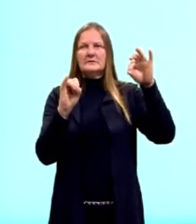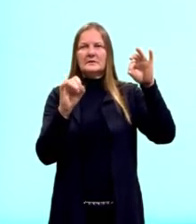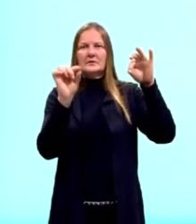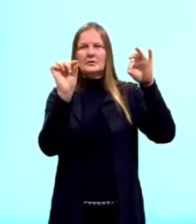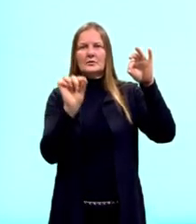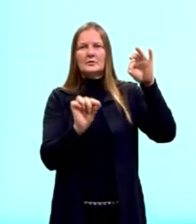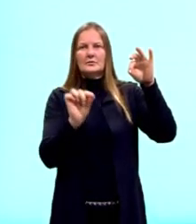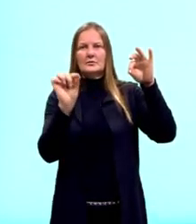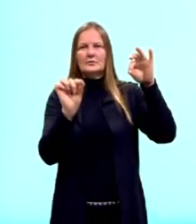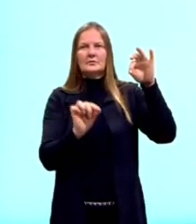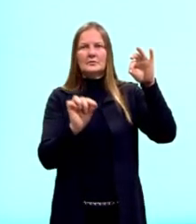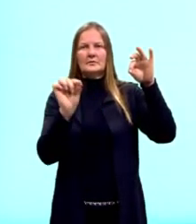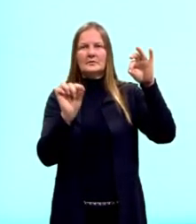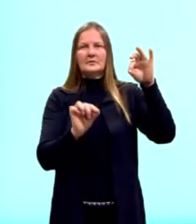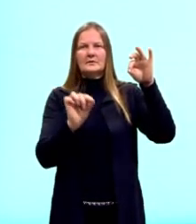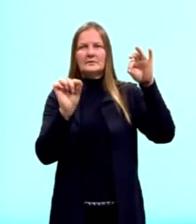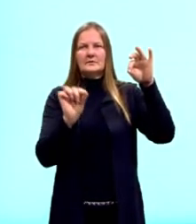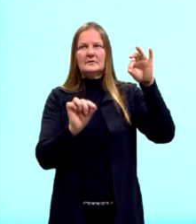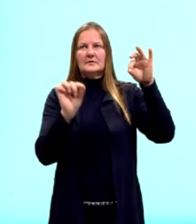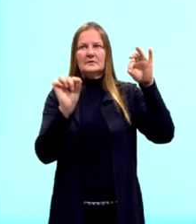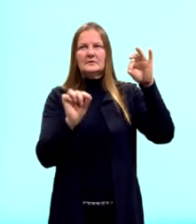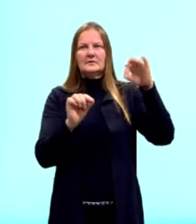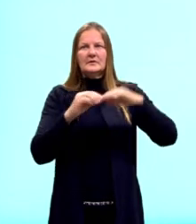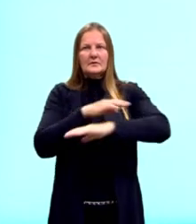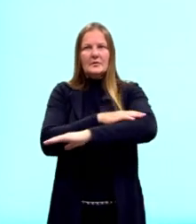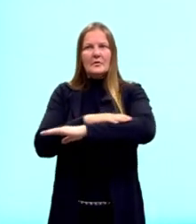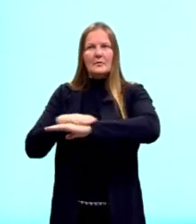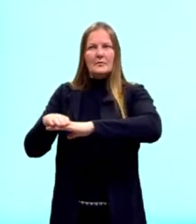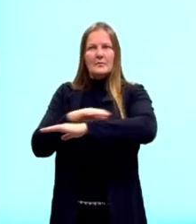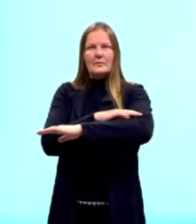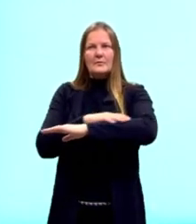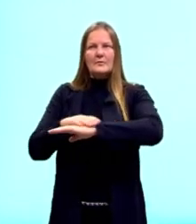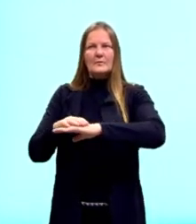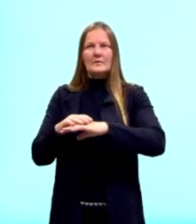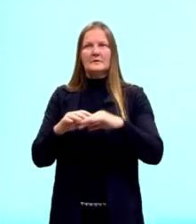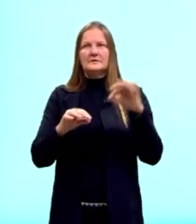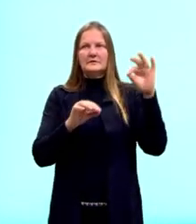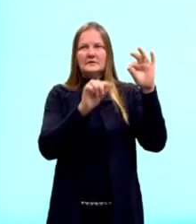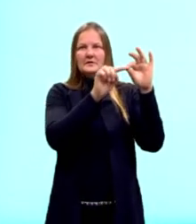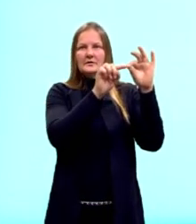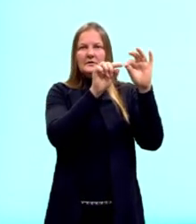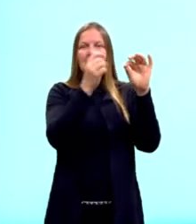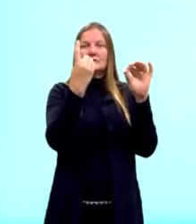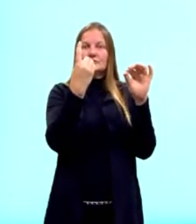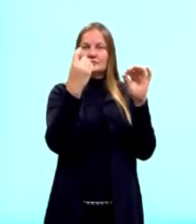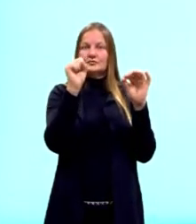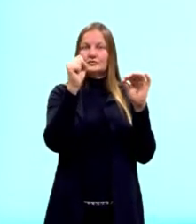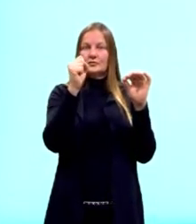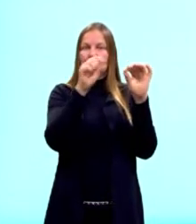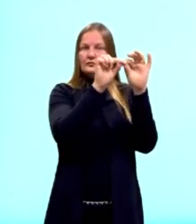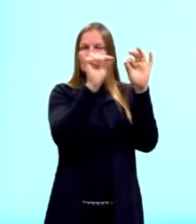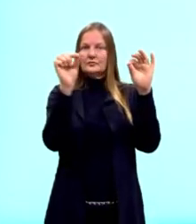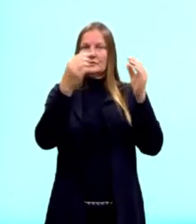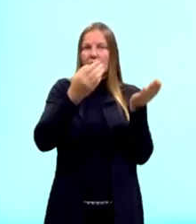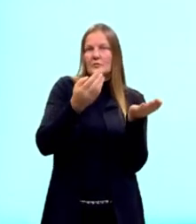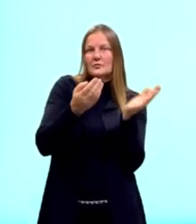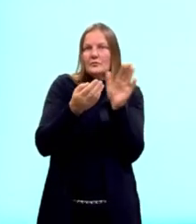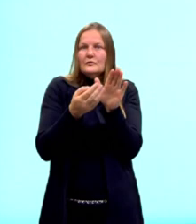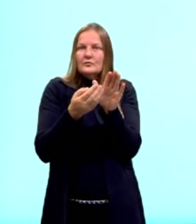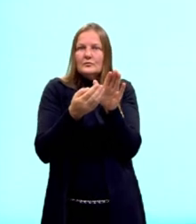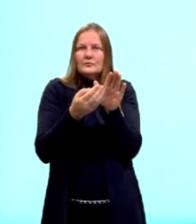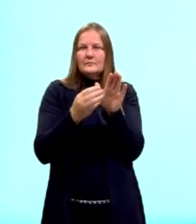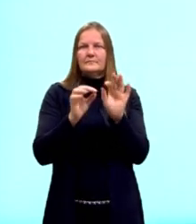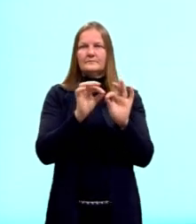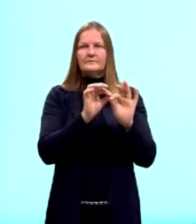feita, então, sobre a nossa, a base, né, o comprimento. O comprimento era de 18 centímetros e, após a